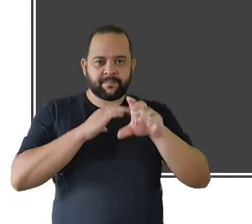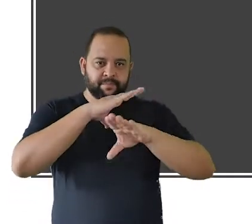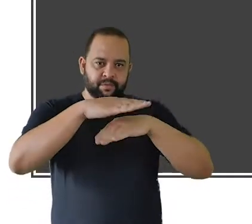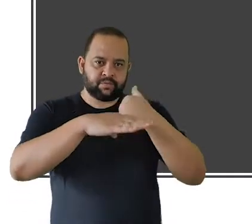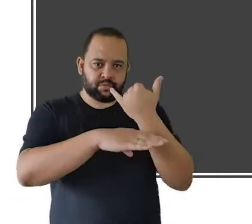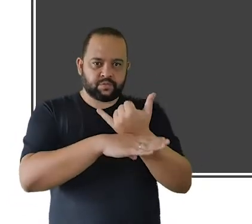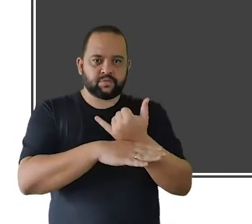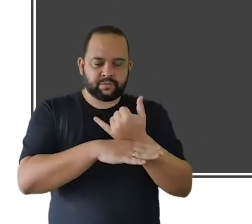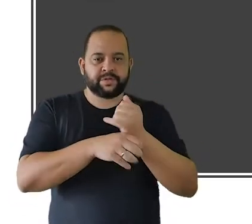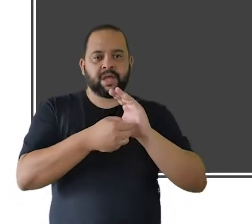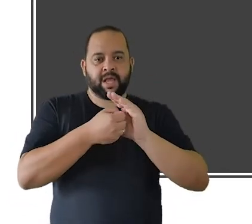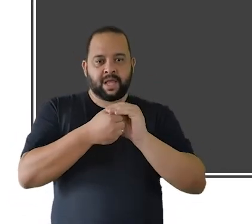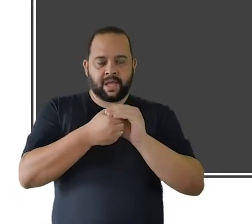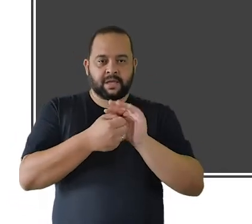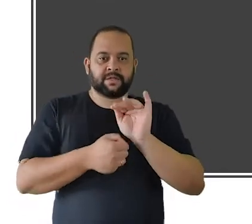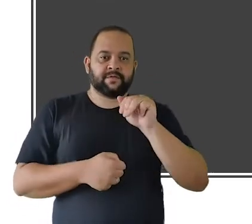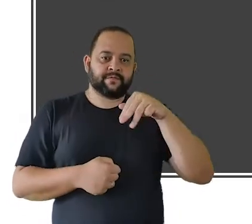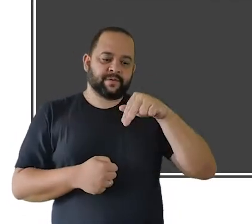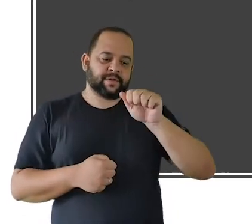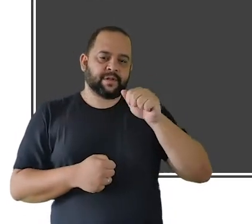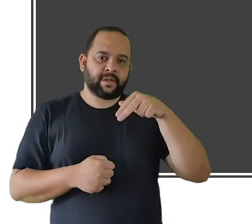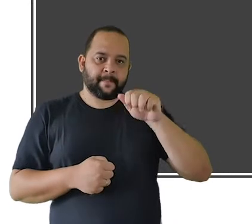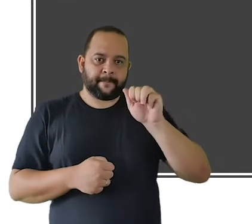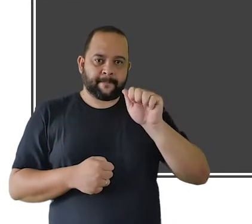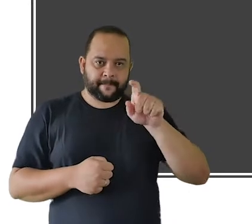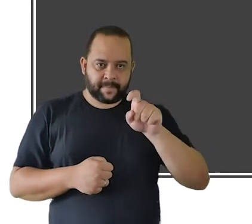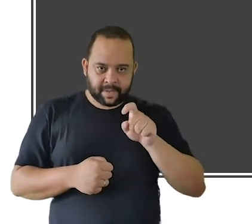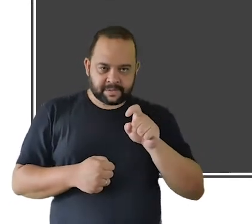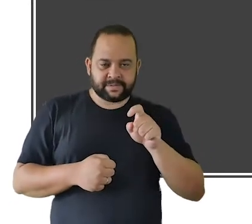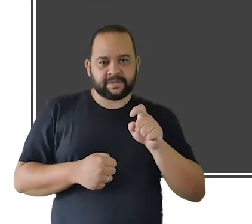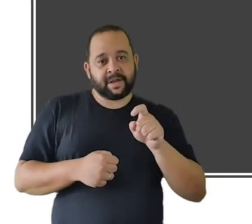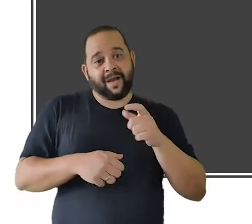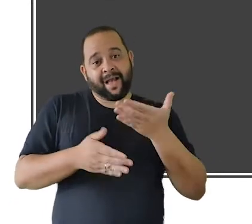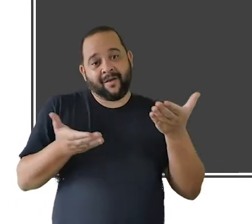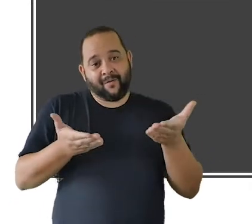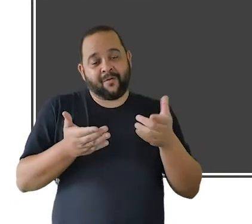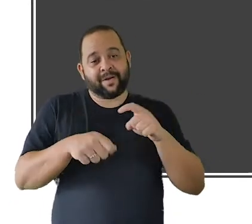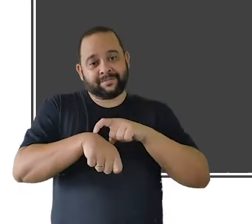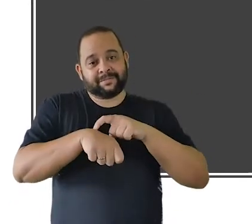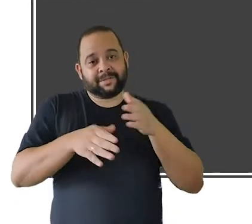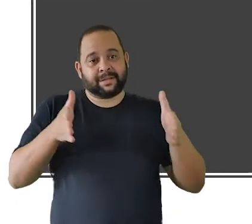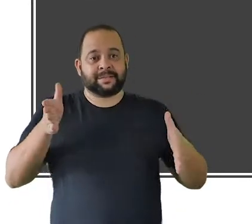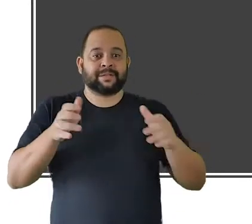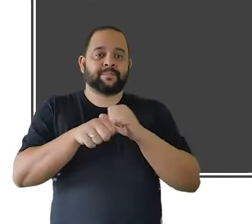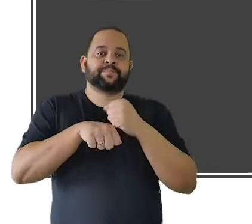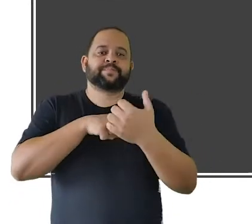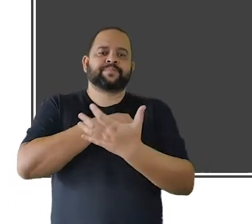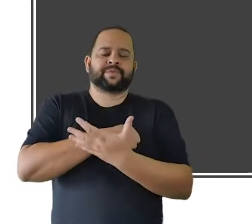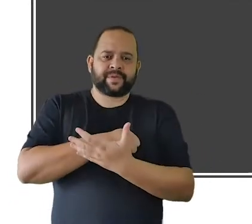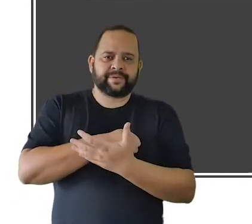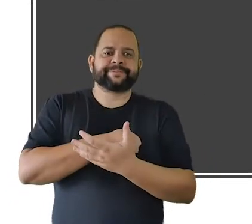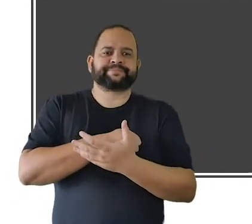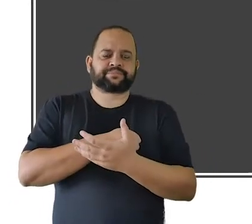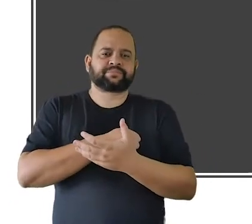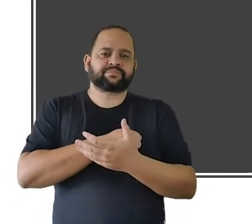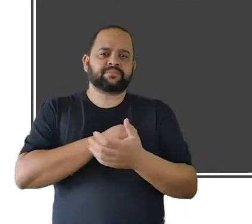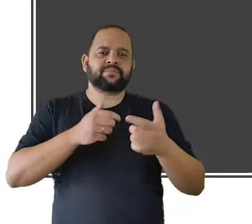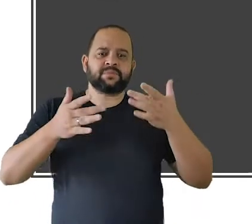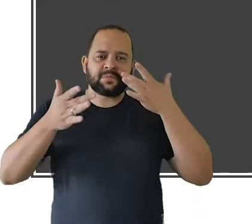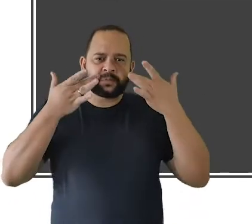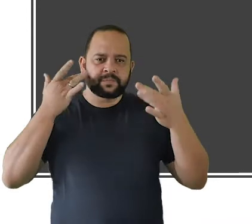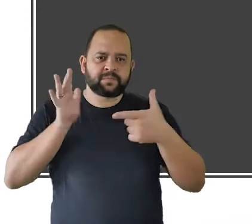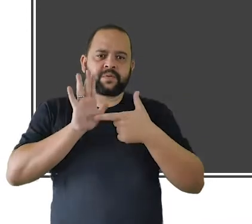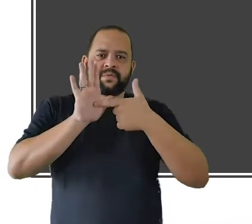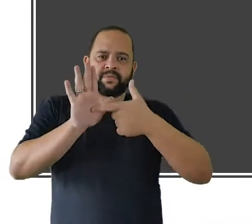pelo YouTube, que, em época de pandemia, nós estamos transmitindo todos os concertos, mantendo a temporada de